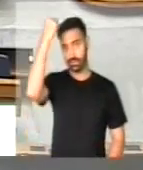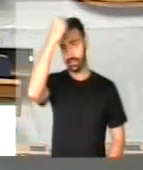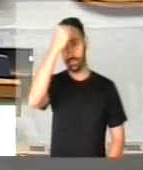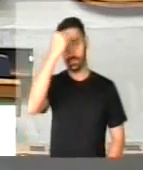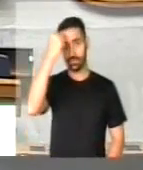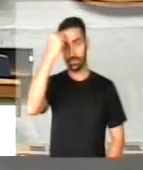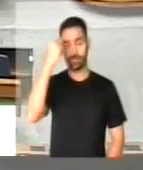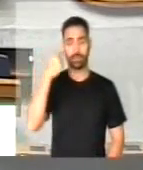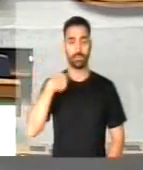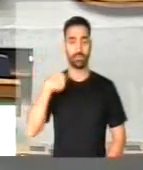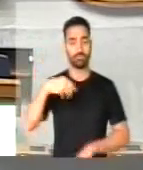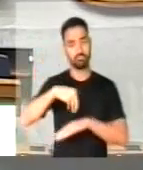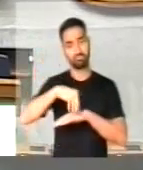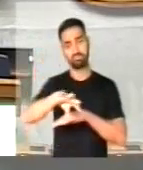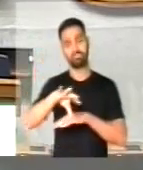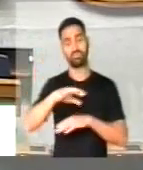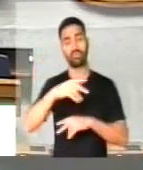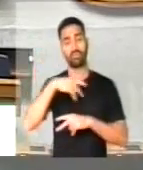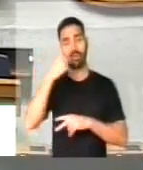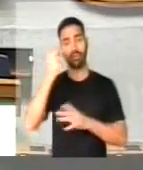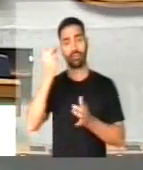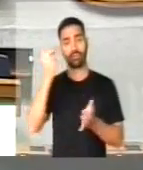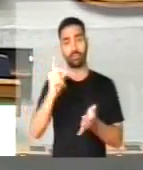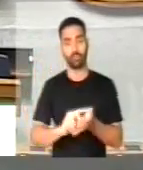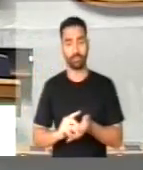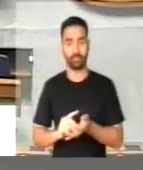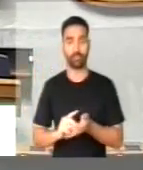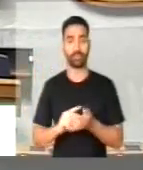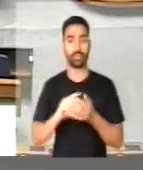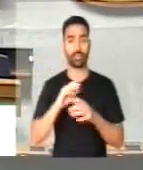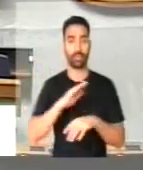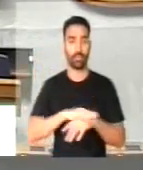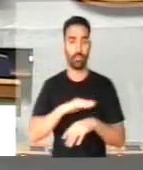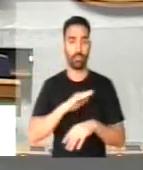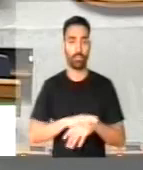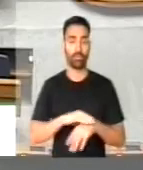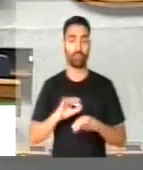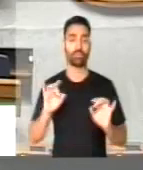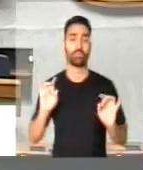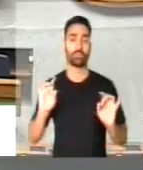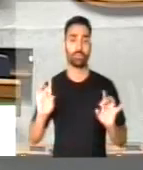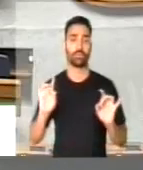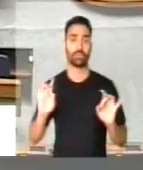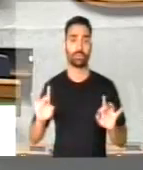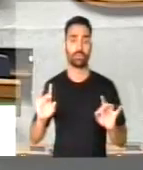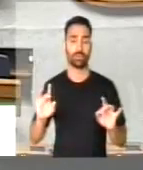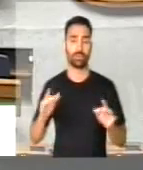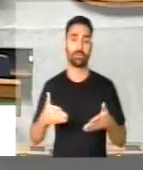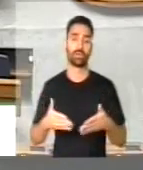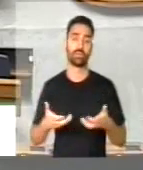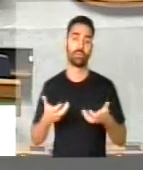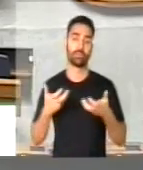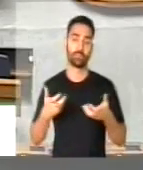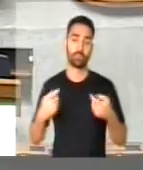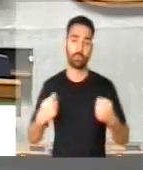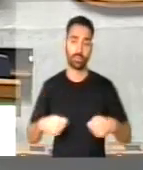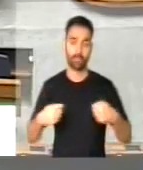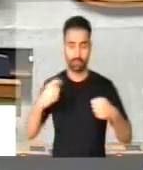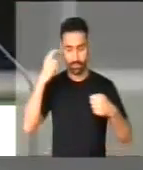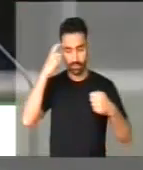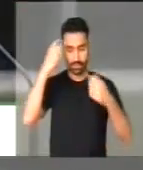minhas mais sinceras palavras, neste momento tão especial, que pede uma profunda